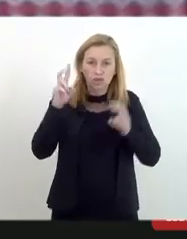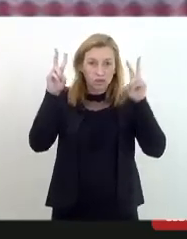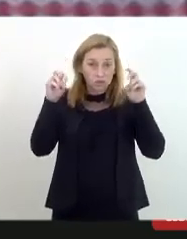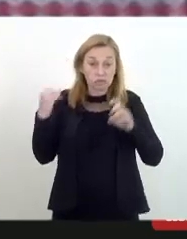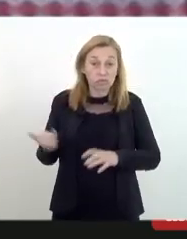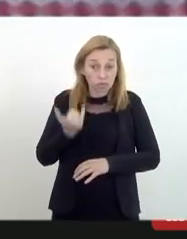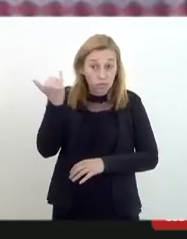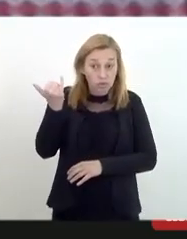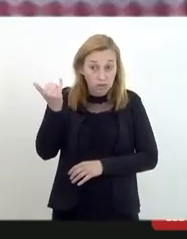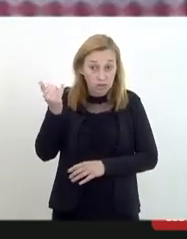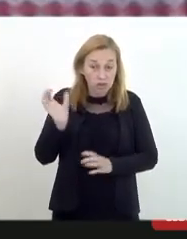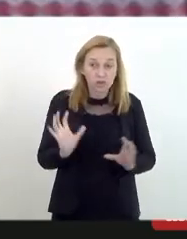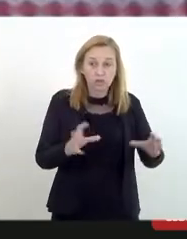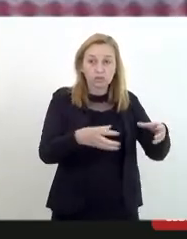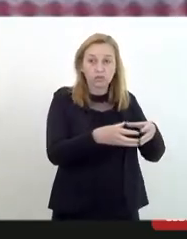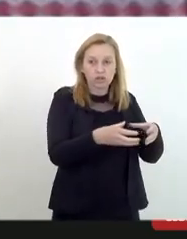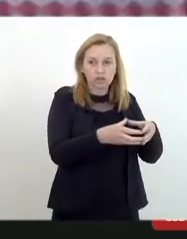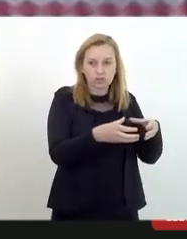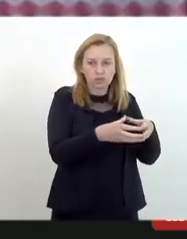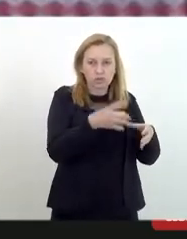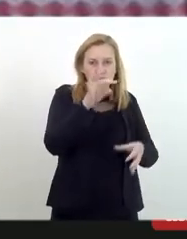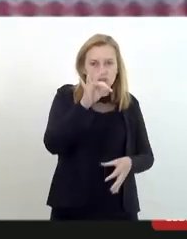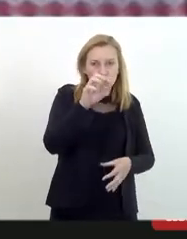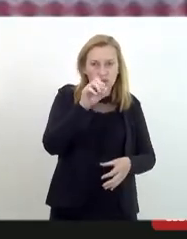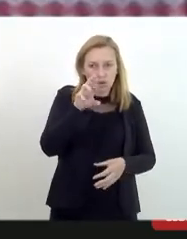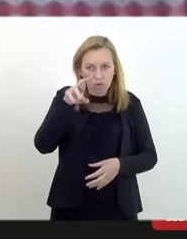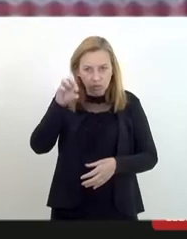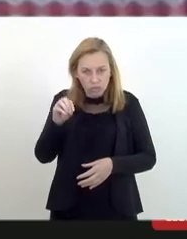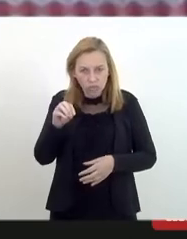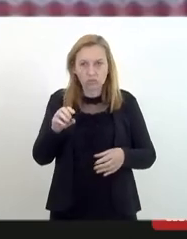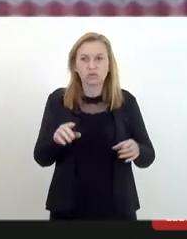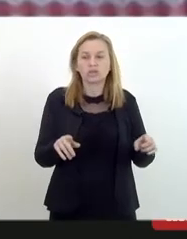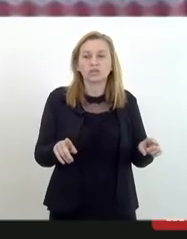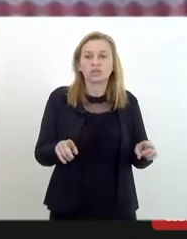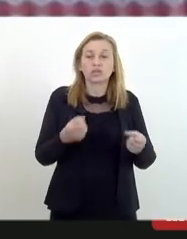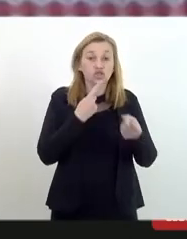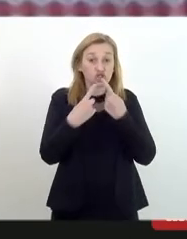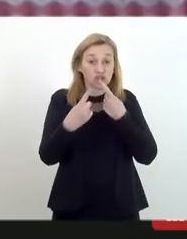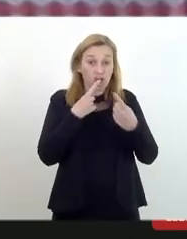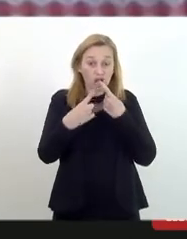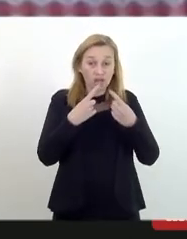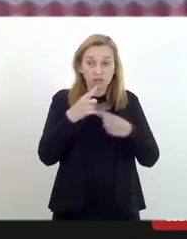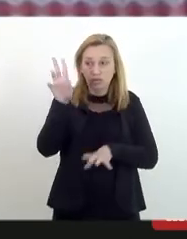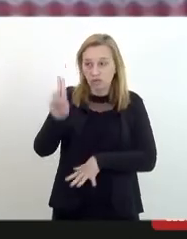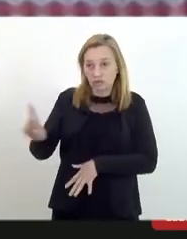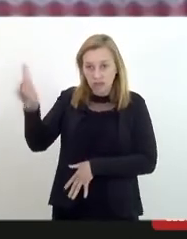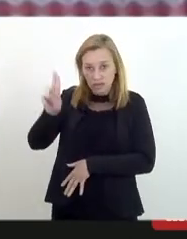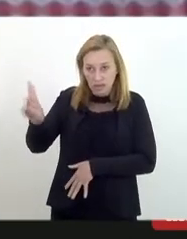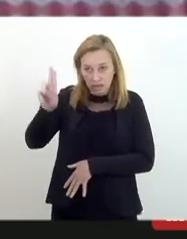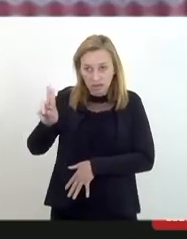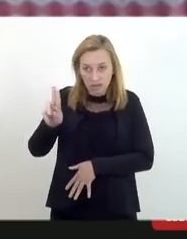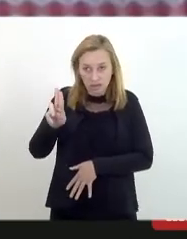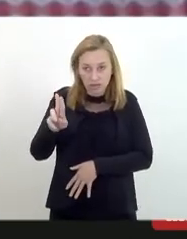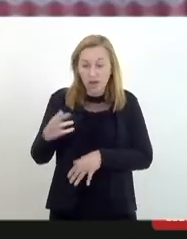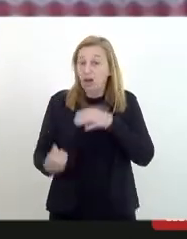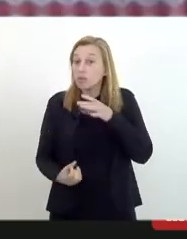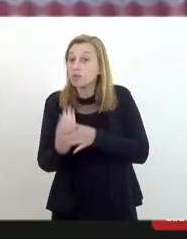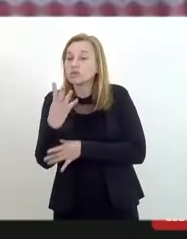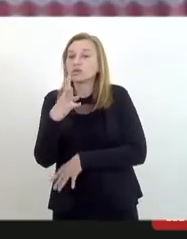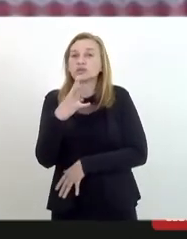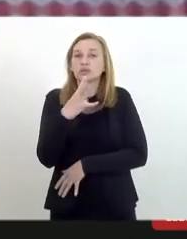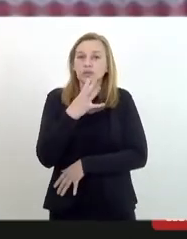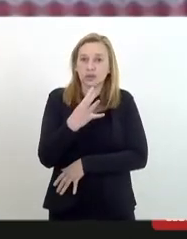tanto do campo teórico metodológico a partir do diálogo com as universidades com quem está produzindo